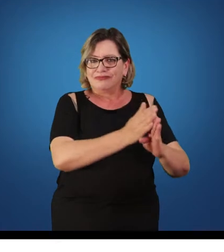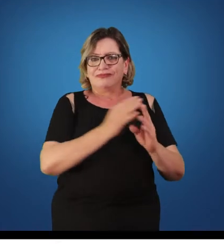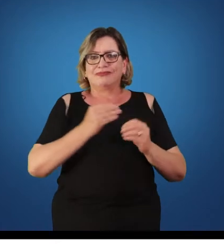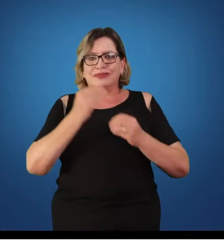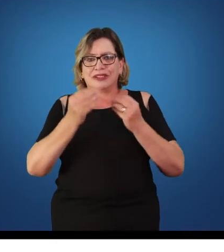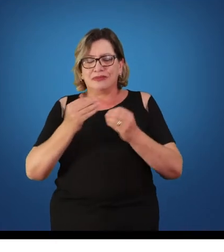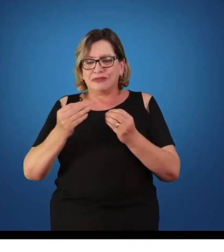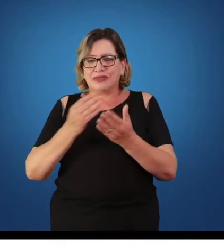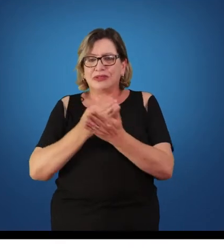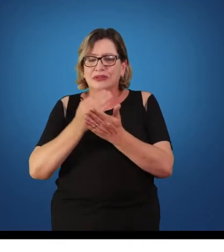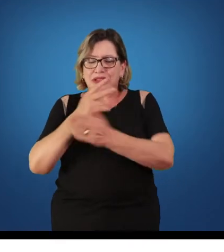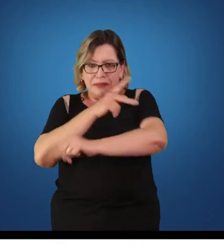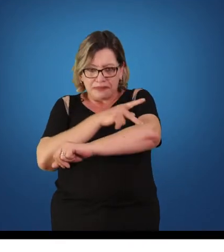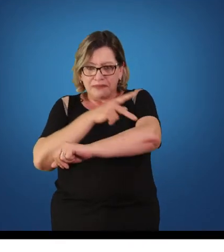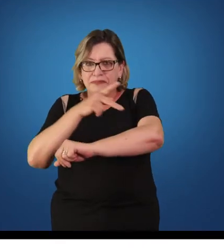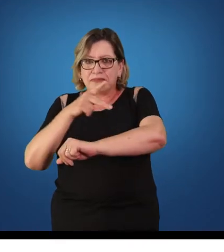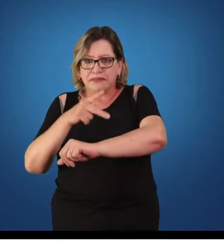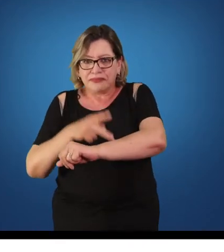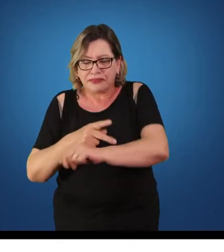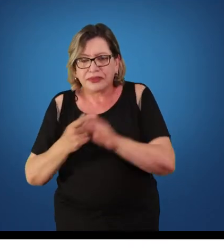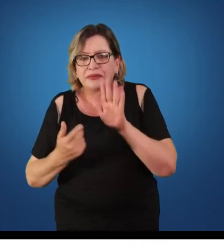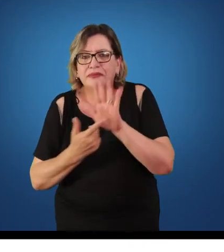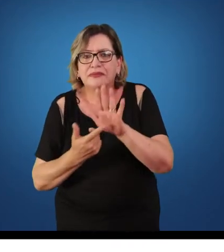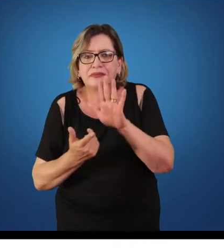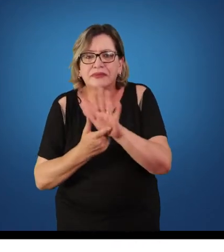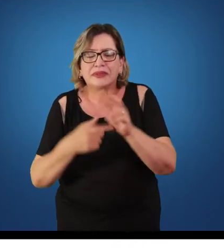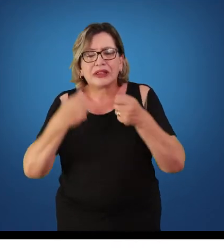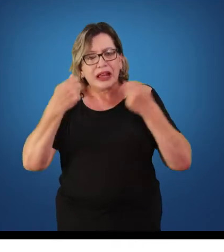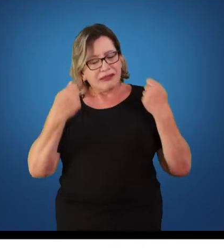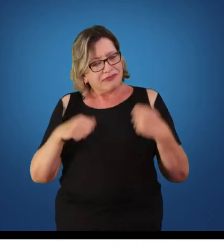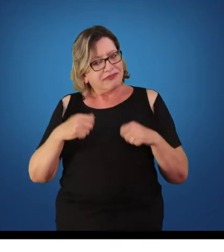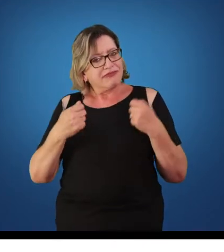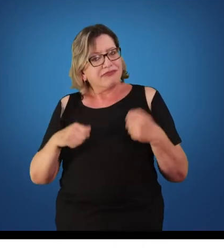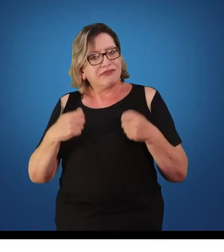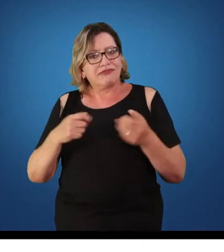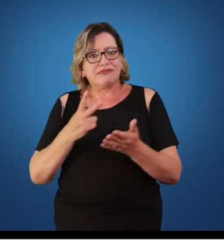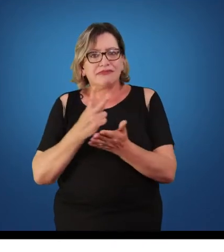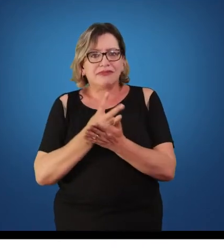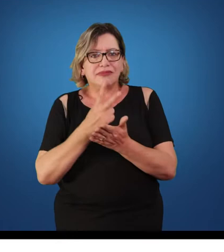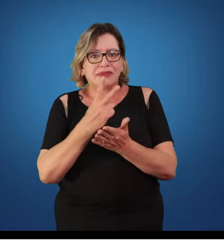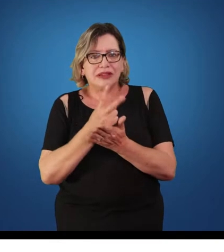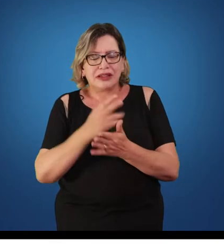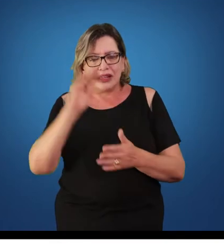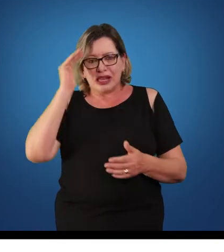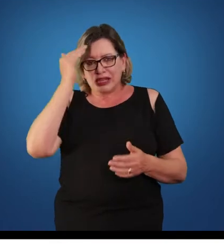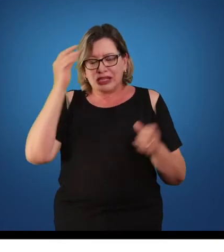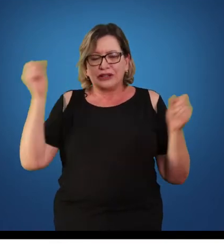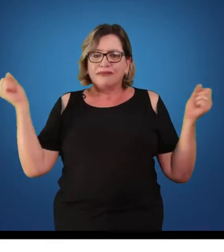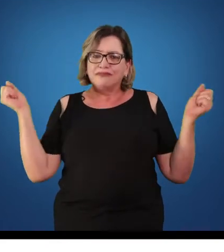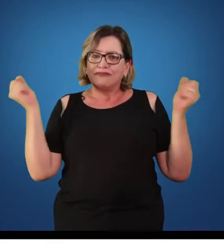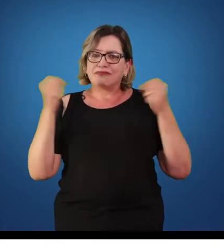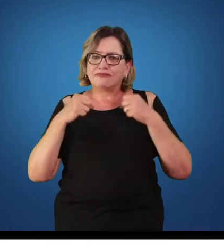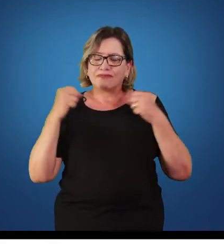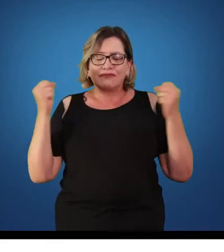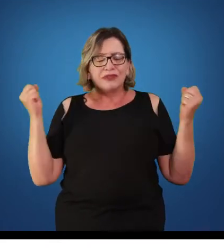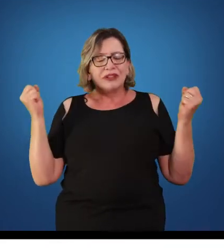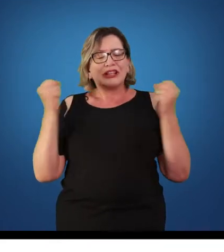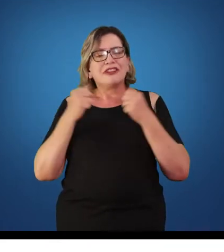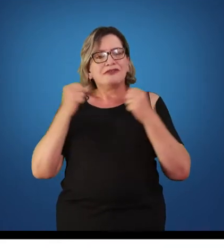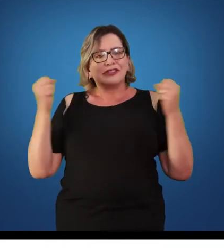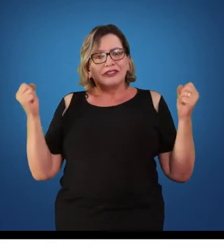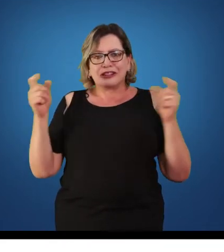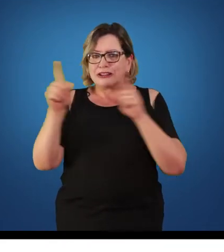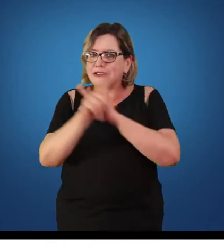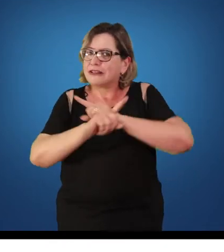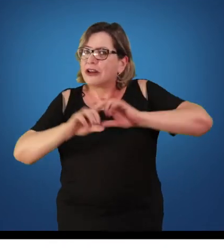física pedagogicista aponta a necessidade de conceber a educação física na escola não